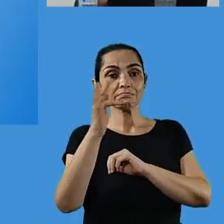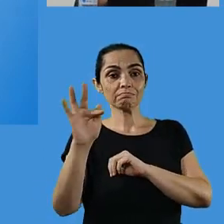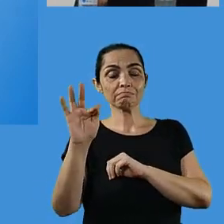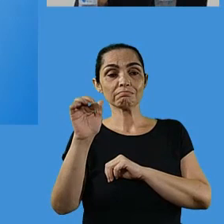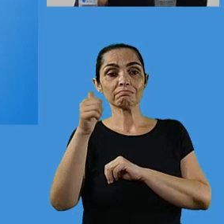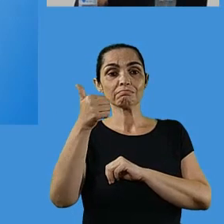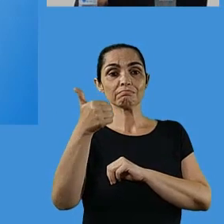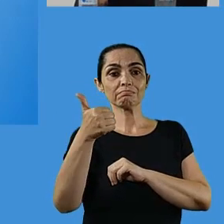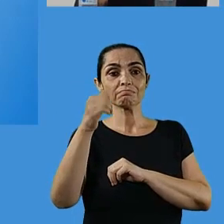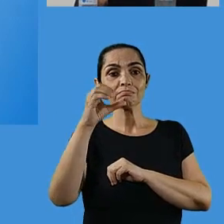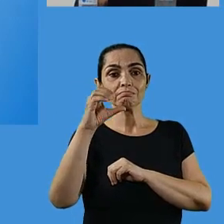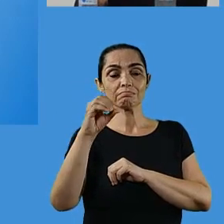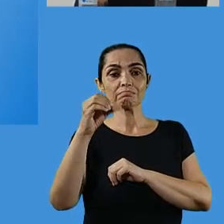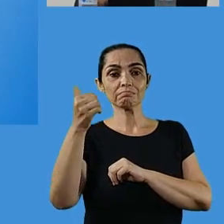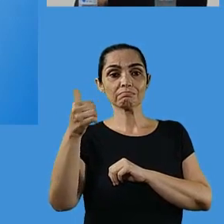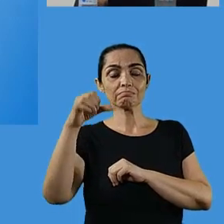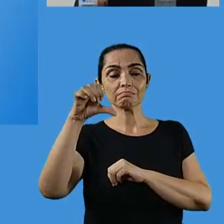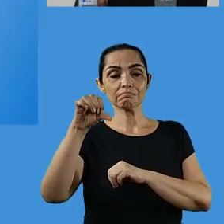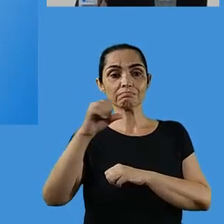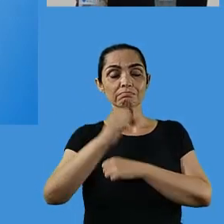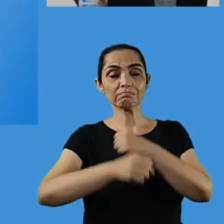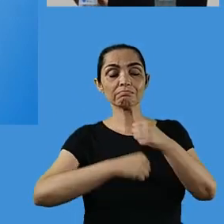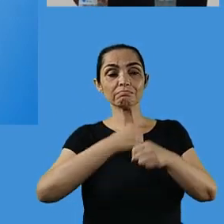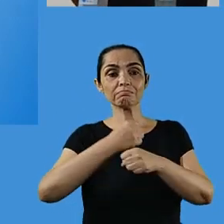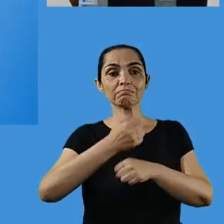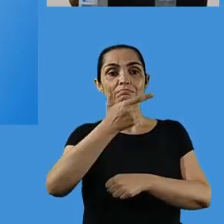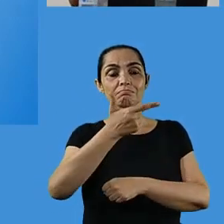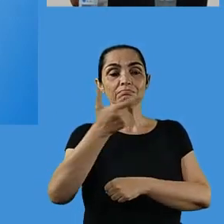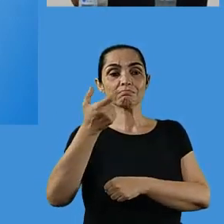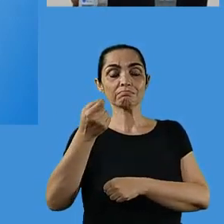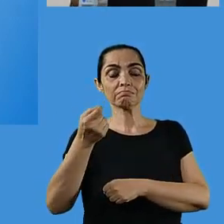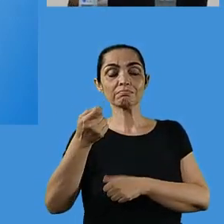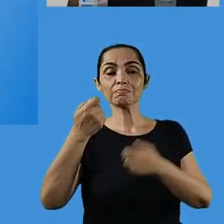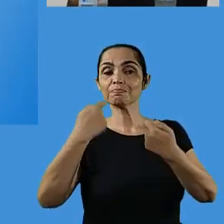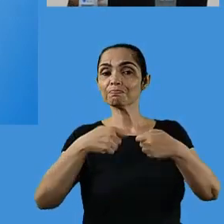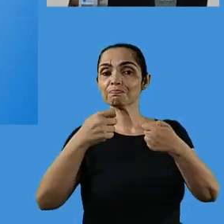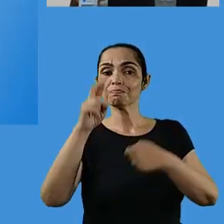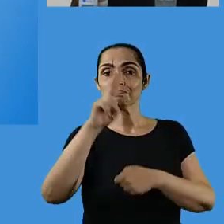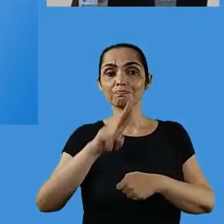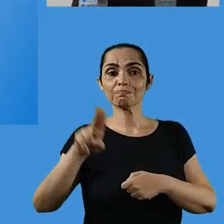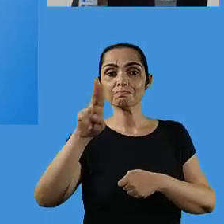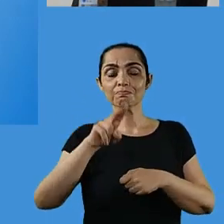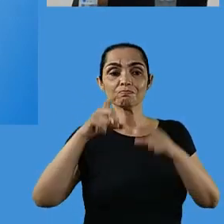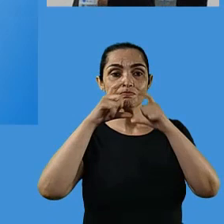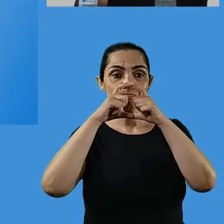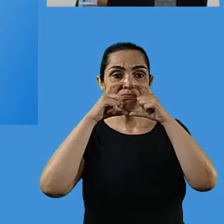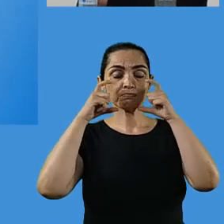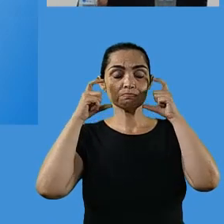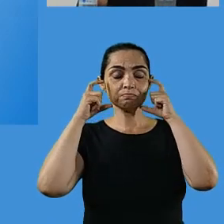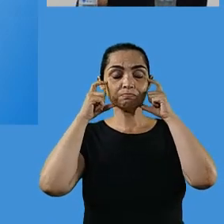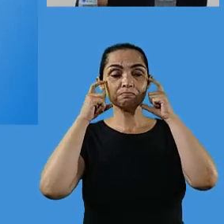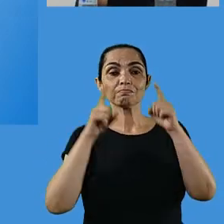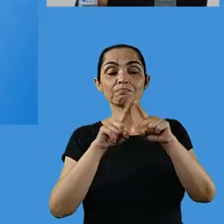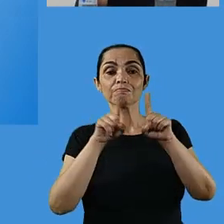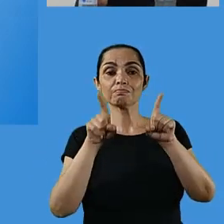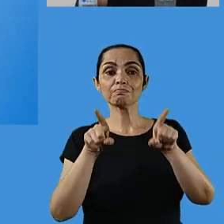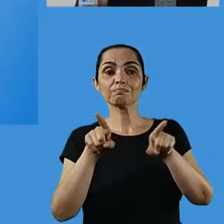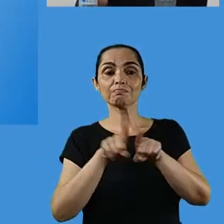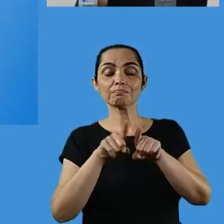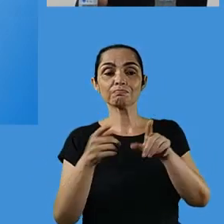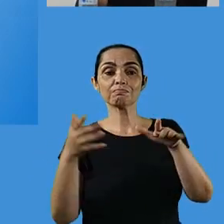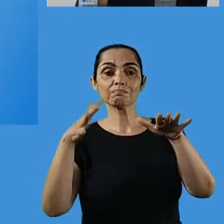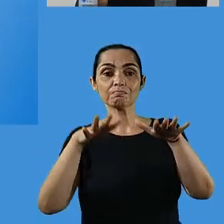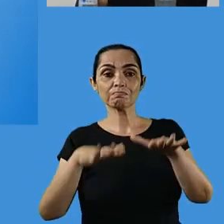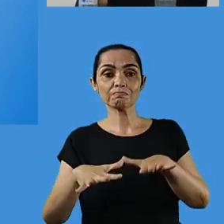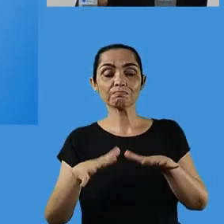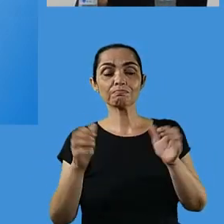que desobriga o uso de máscaras. Então, como nós somos uma rede inclusiva e trabalhamos em consonância com a lei, o